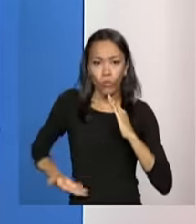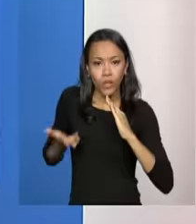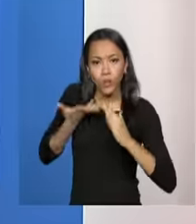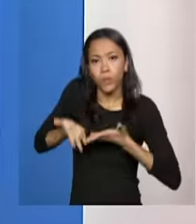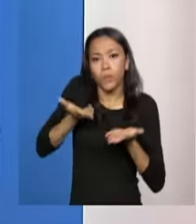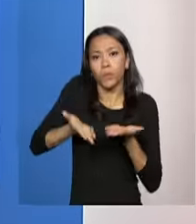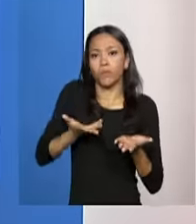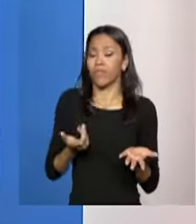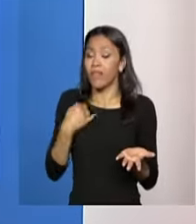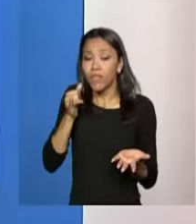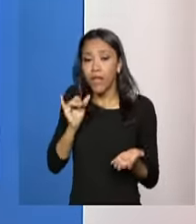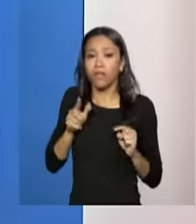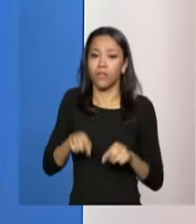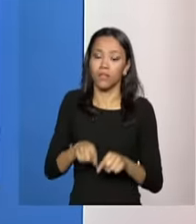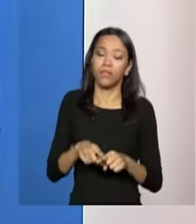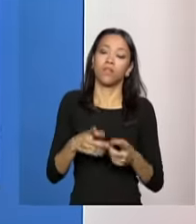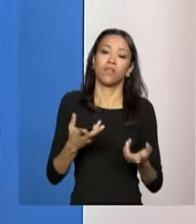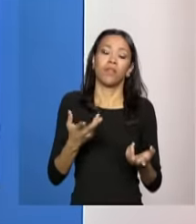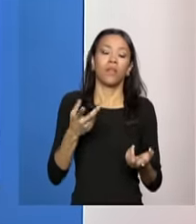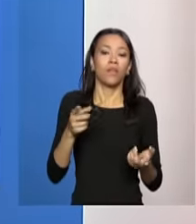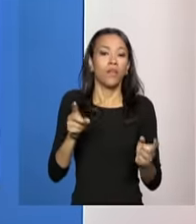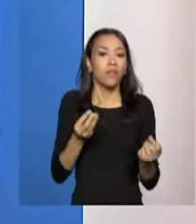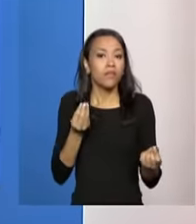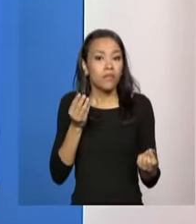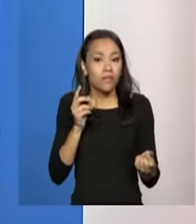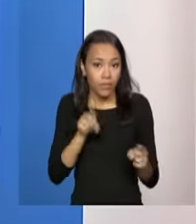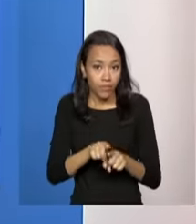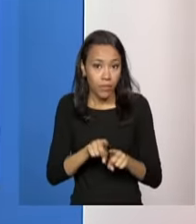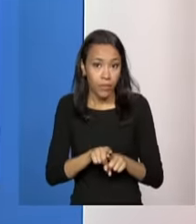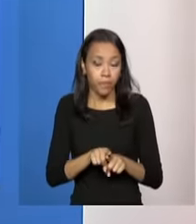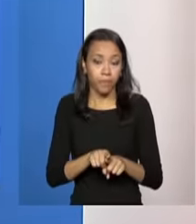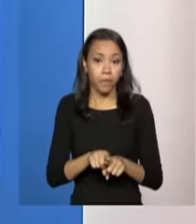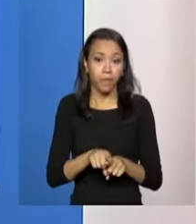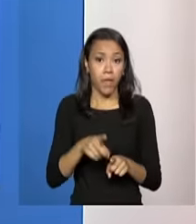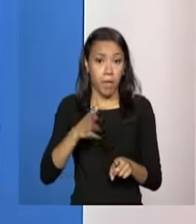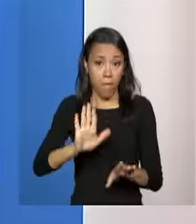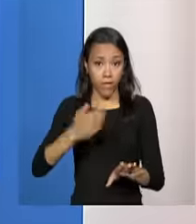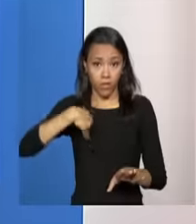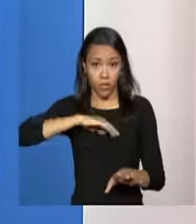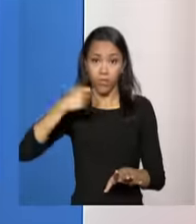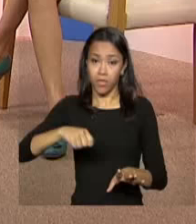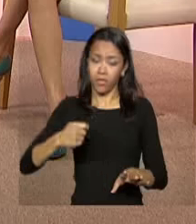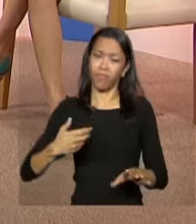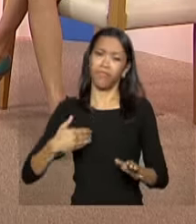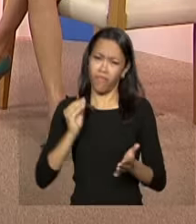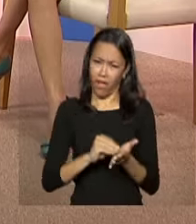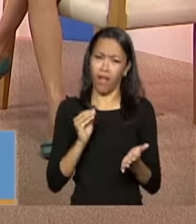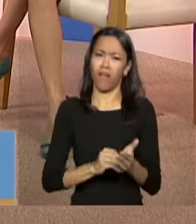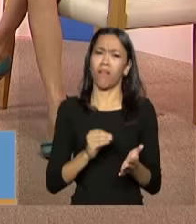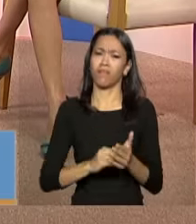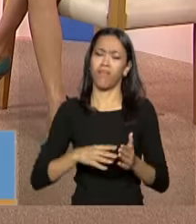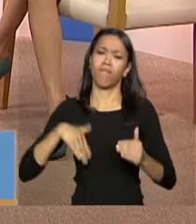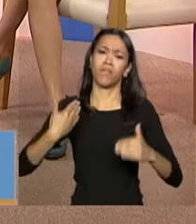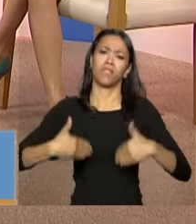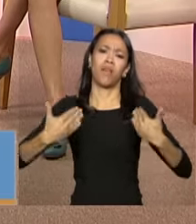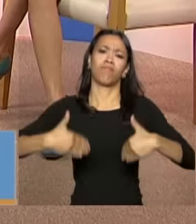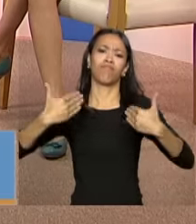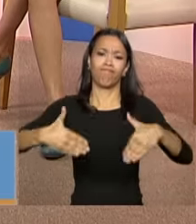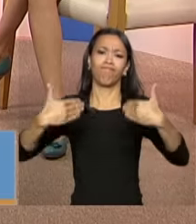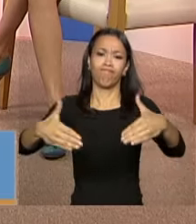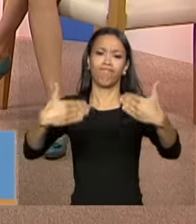e a forma como as pessoas vivem, pode apontar para isso. Mas nós precisamos avançar muito mais. Nossos diagnósticos